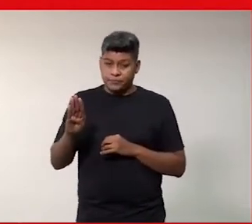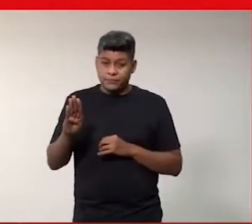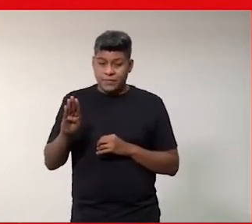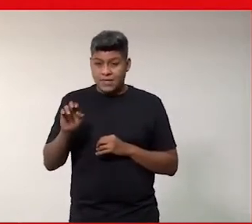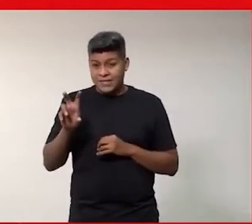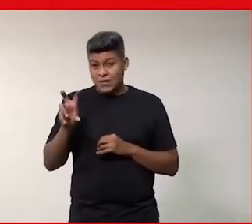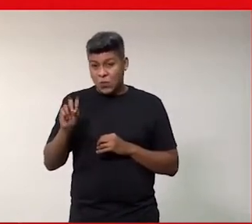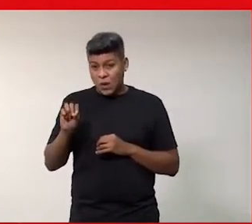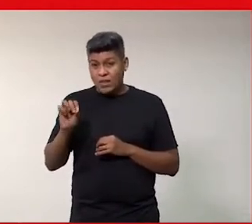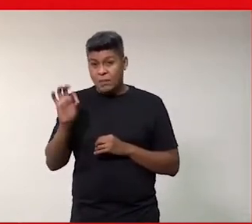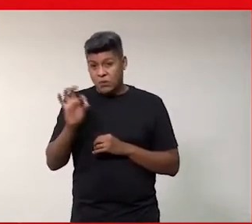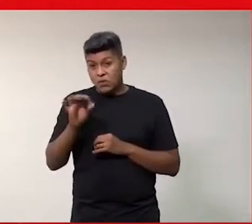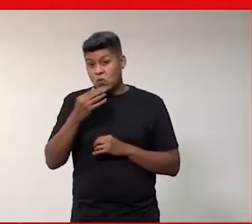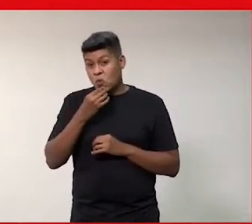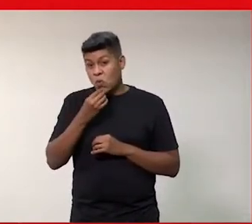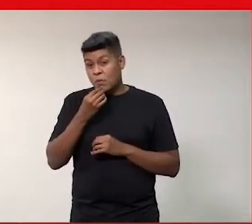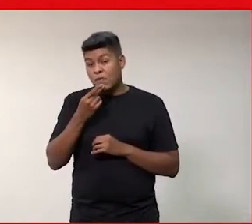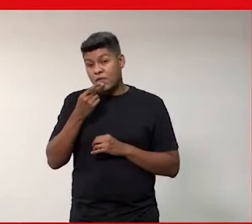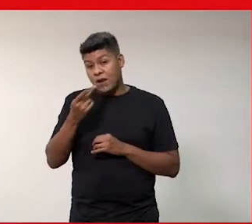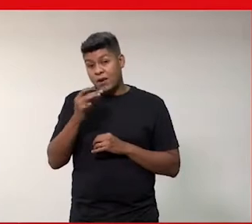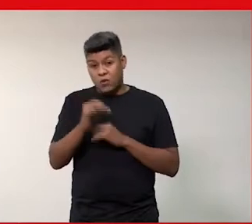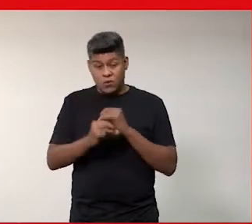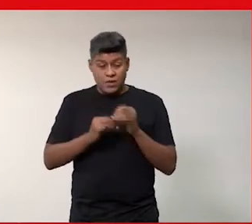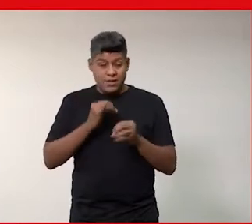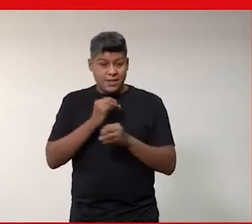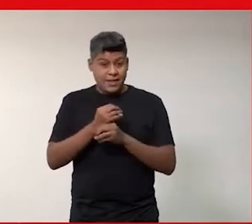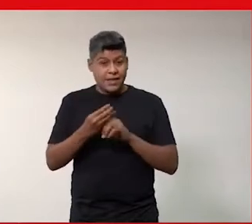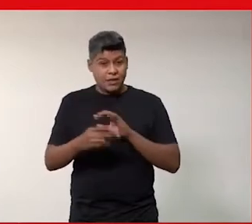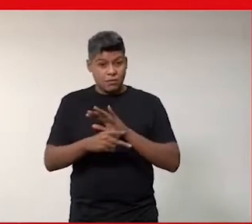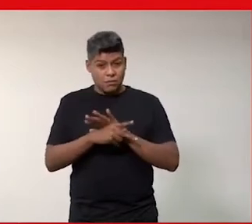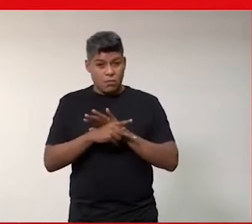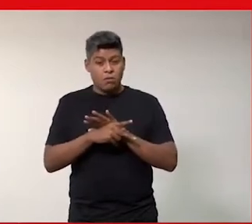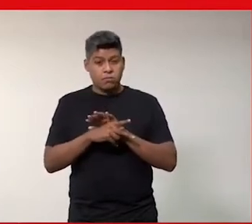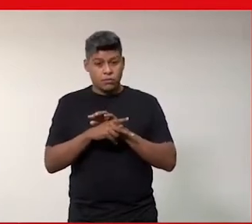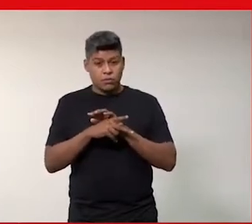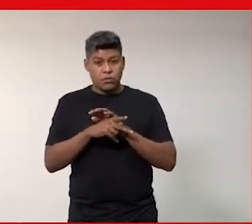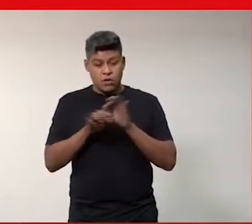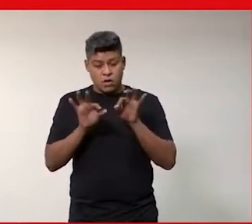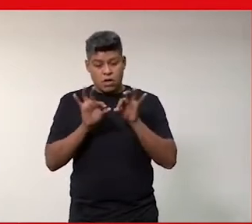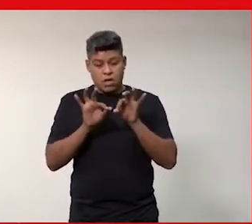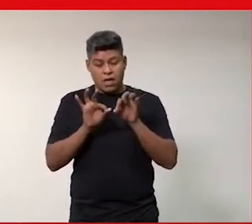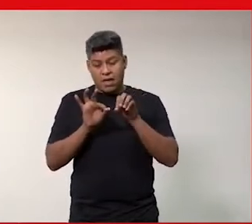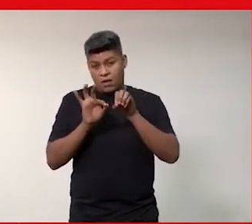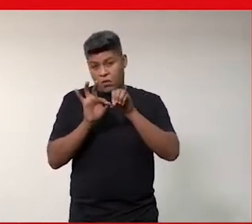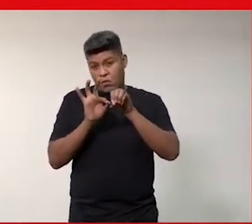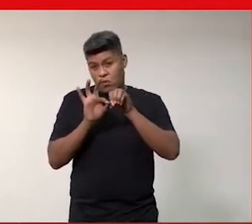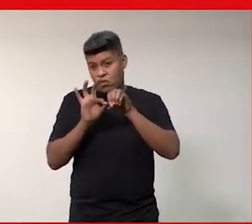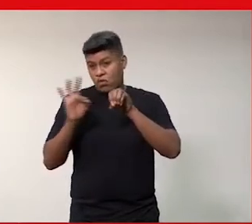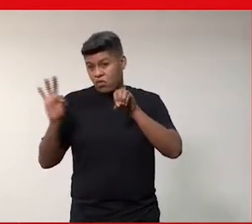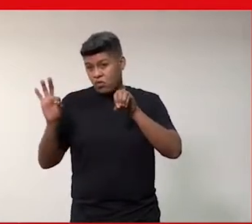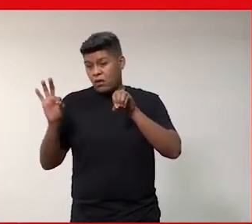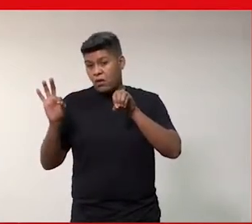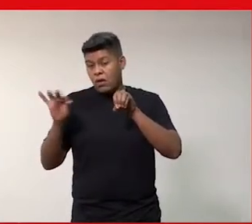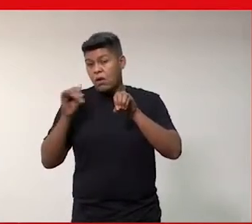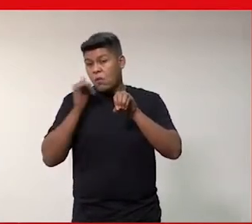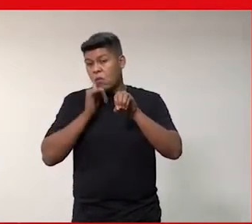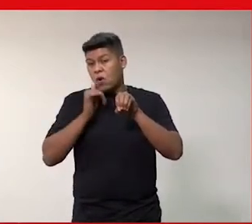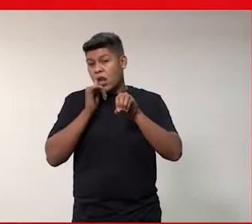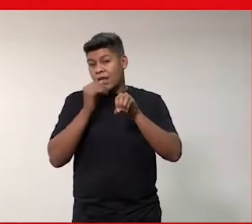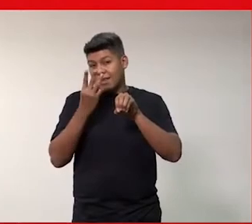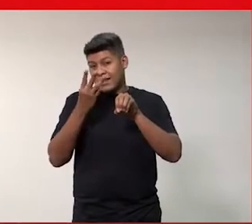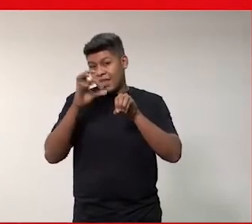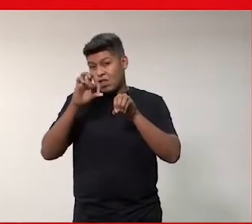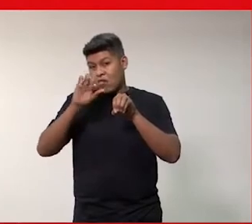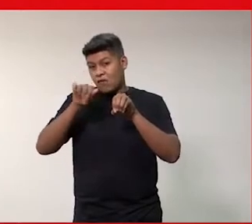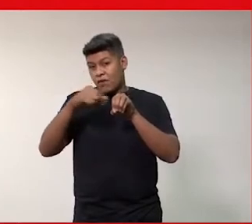50% dos homens falaram que isso é uma internet ótima, de banda larga. No entanto, as mulheres, apenas 39,1